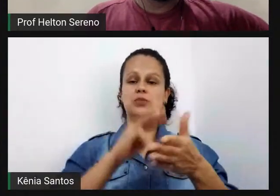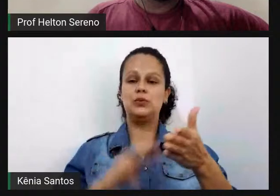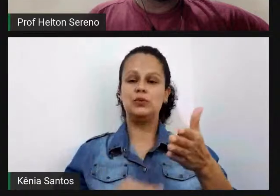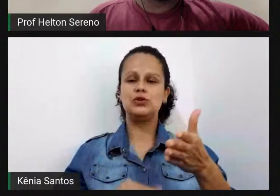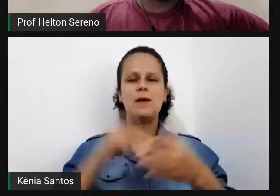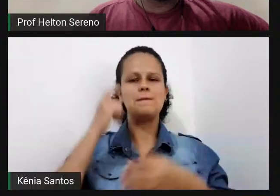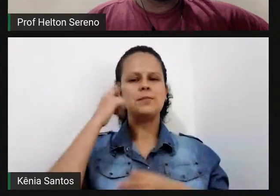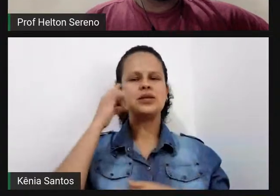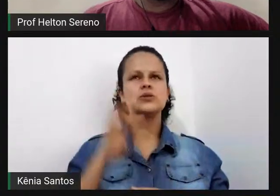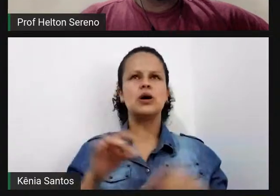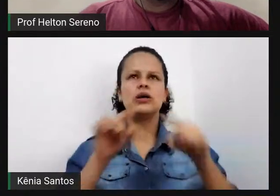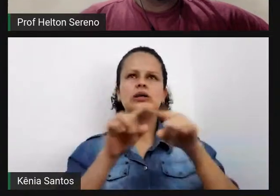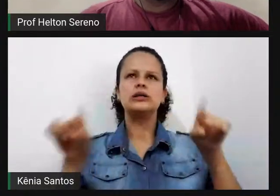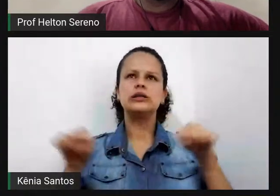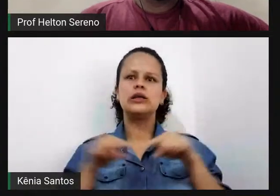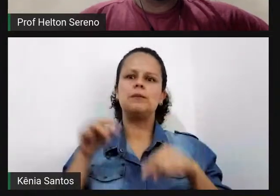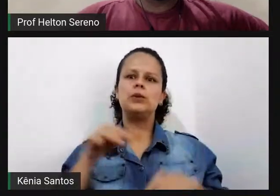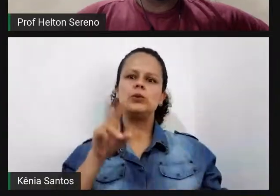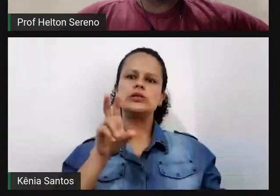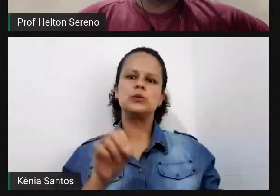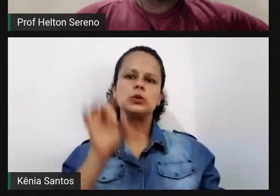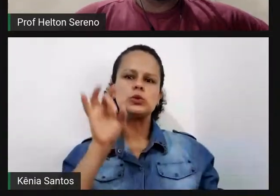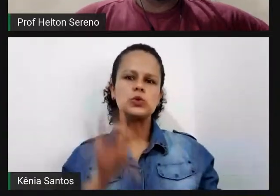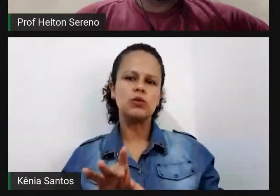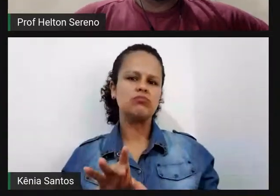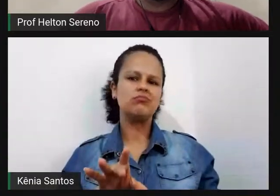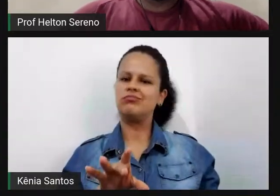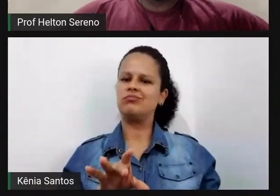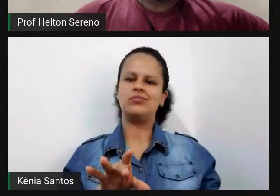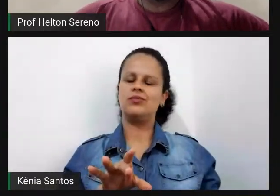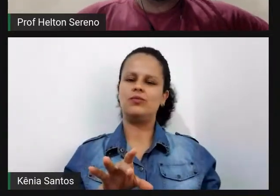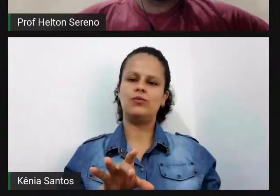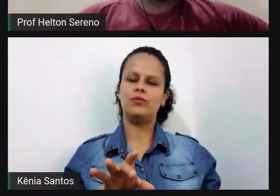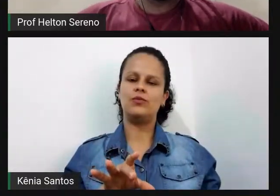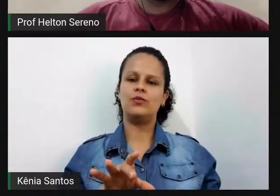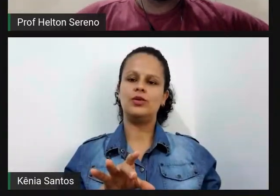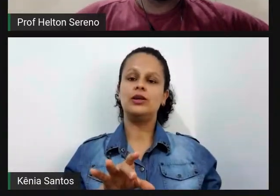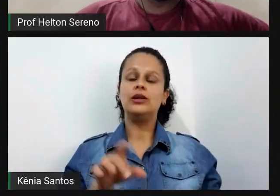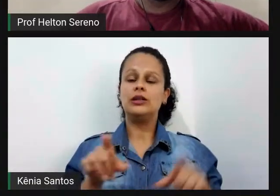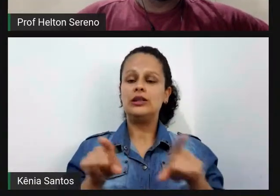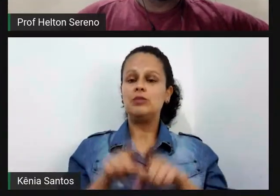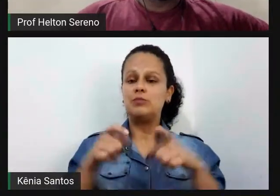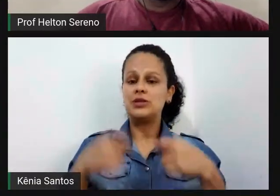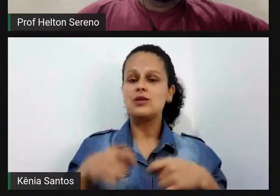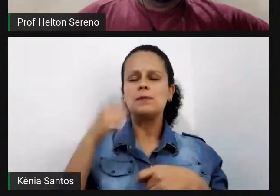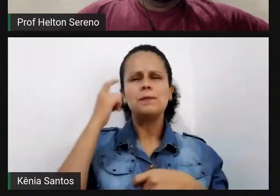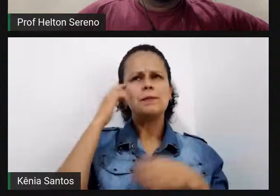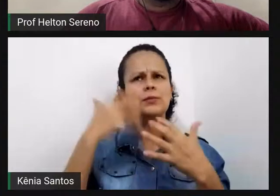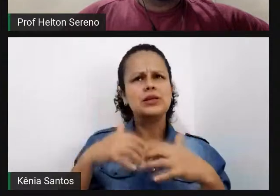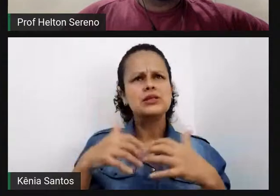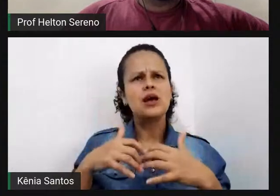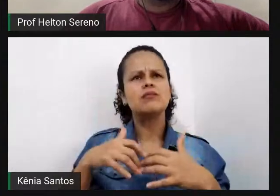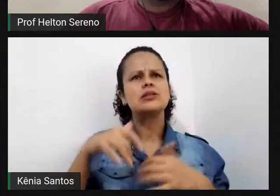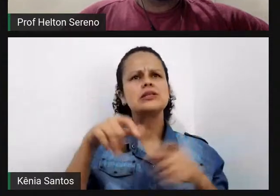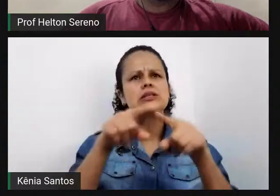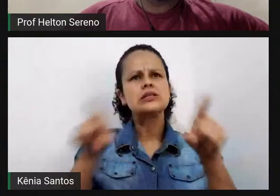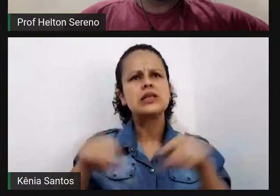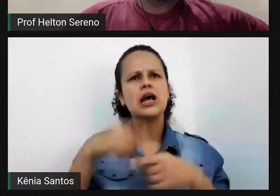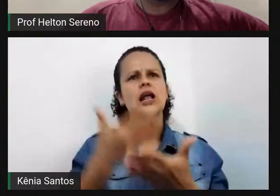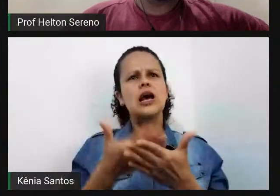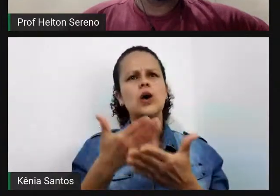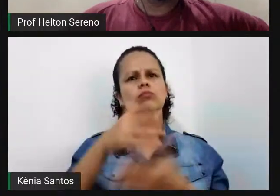minutos da sala de aula inclusive os próprios 50 minutos são necessários serem repensados serem repensados então a gente muda